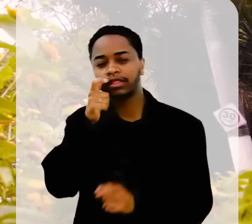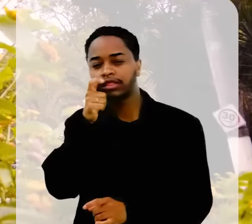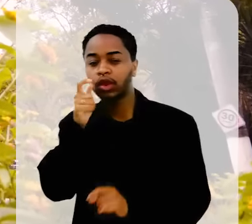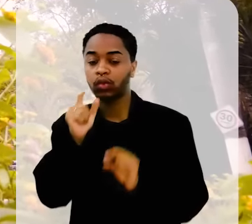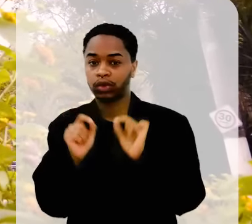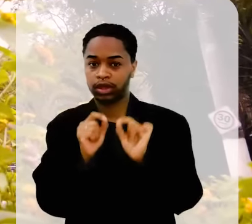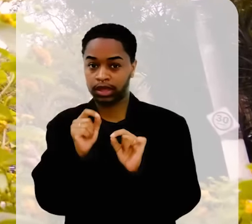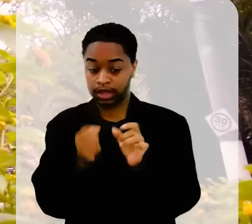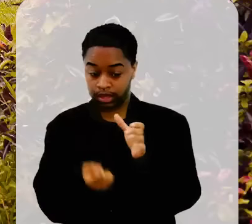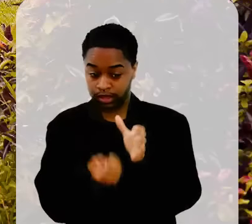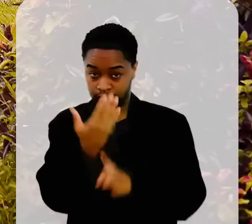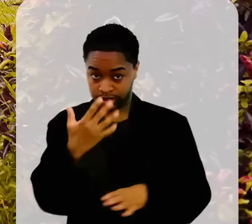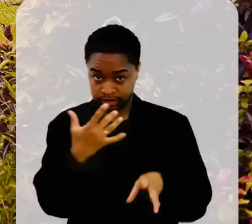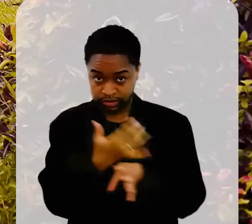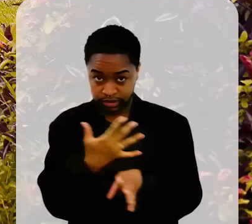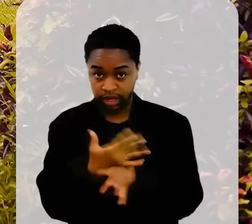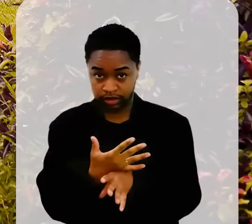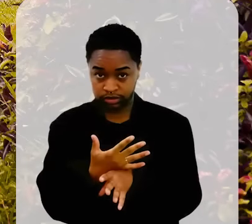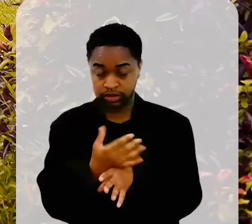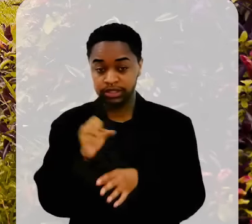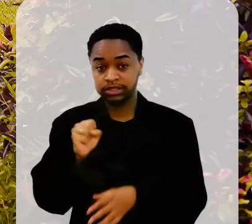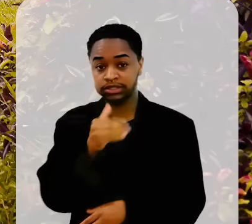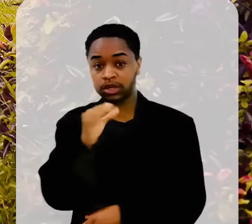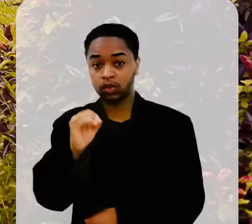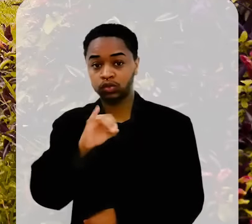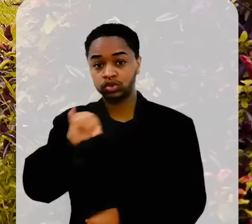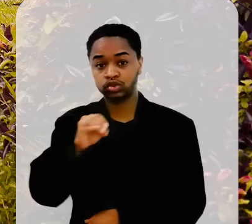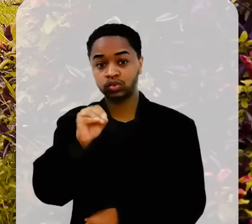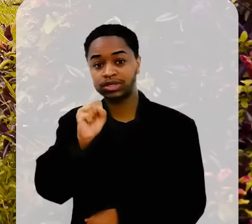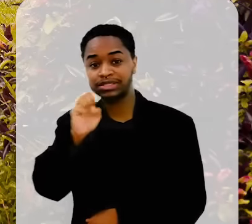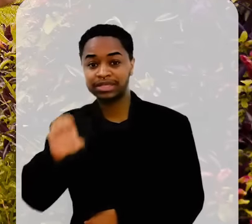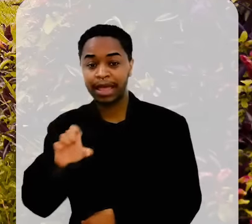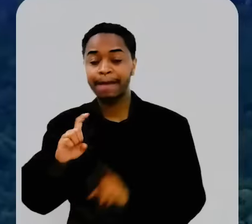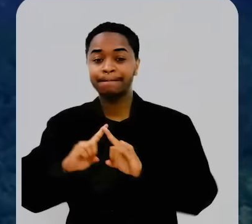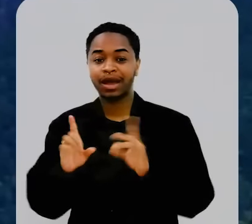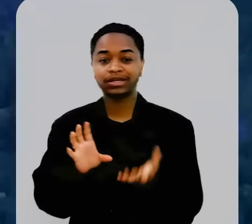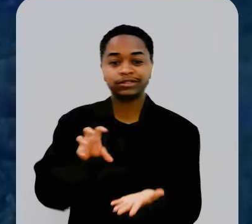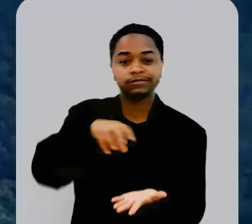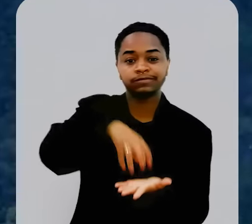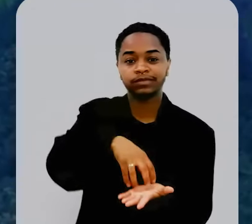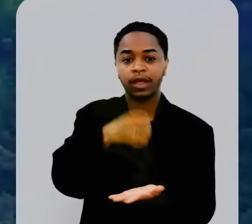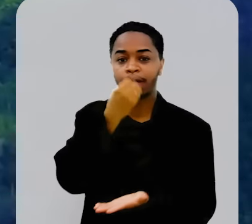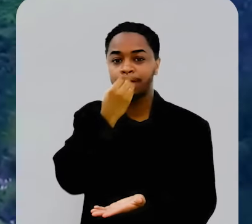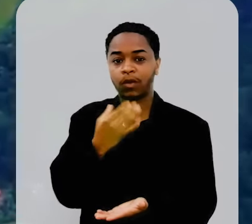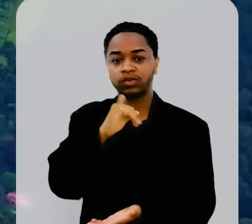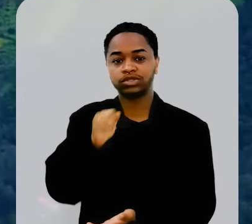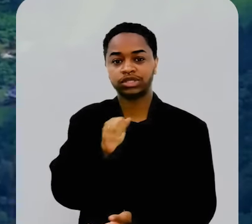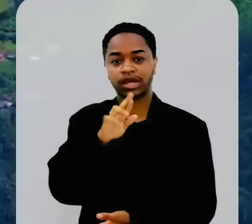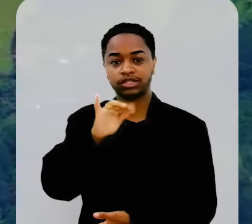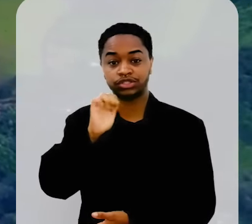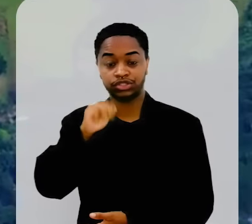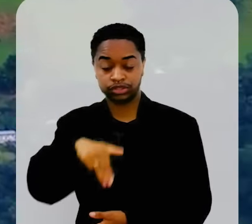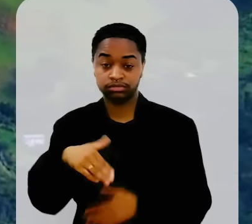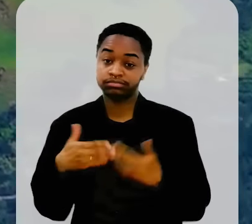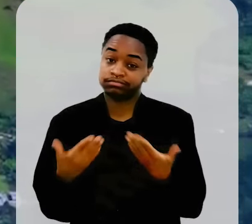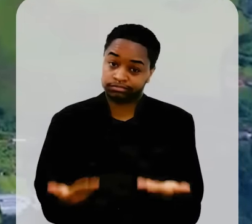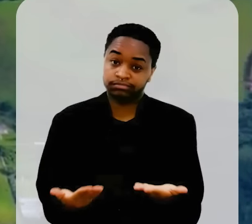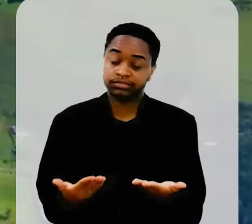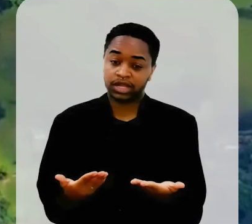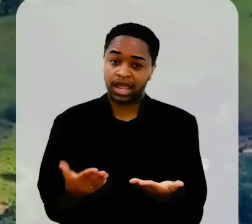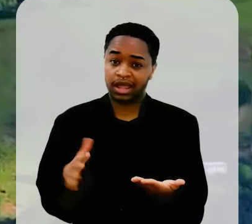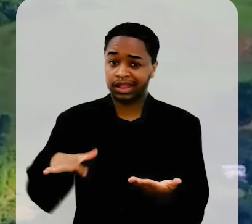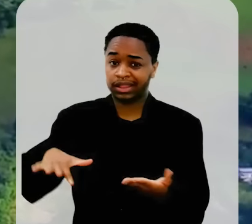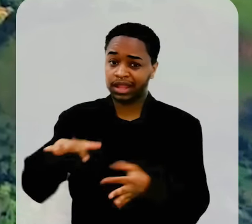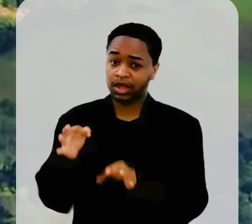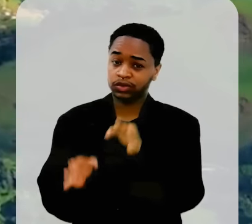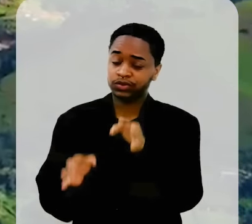interessante, porque fica criado o município de São José do Ribeirão com sede em Bom Jardim. E isso aí,